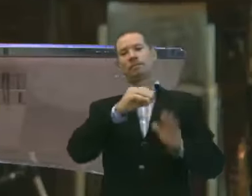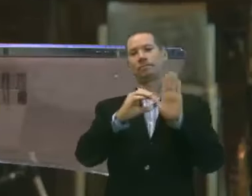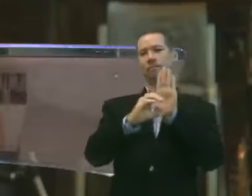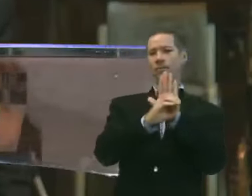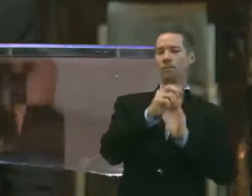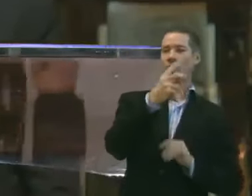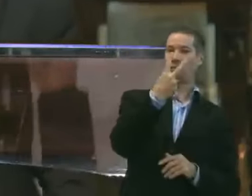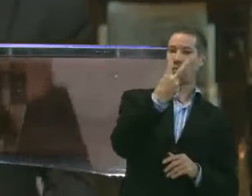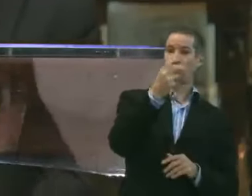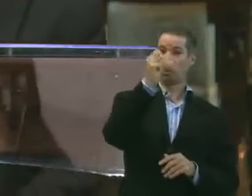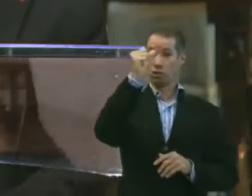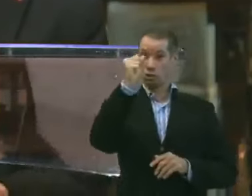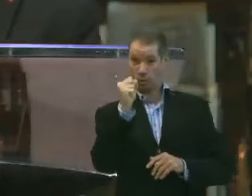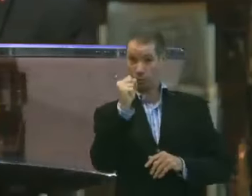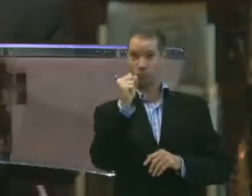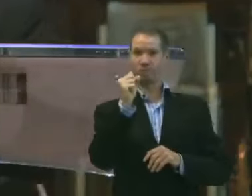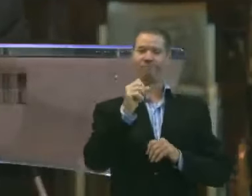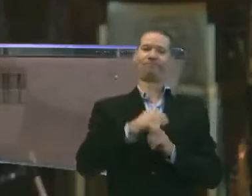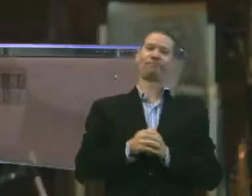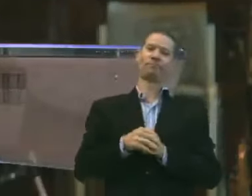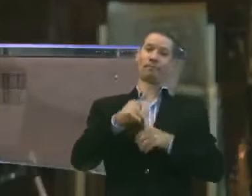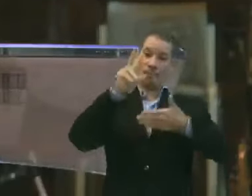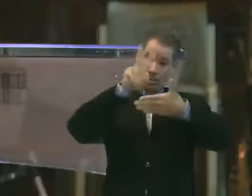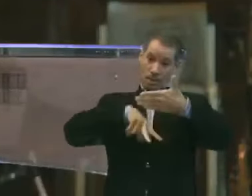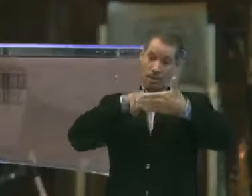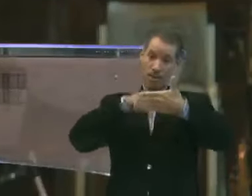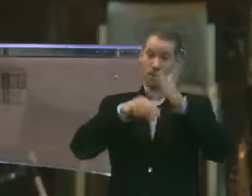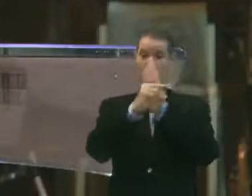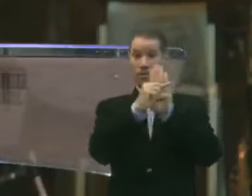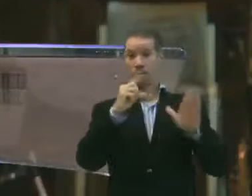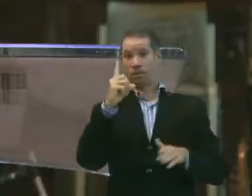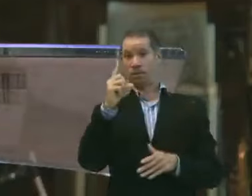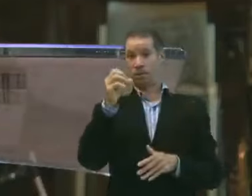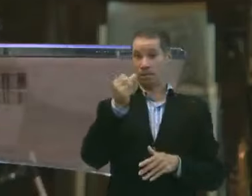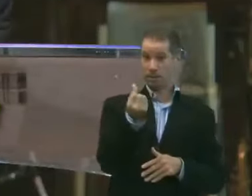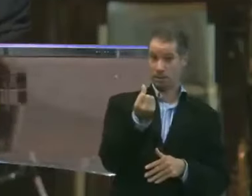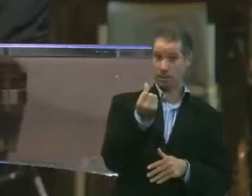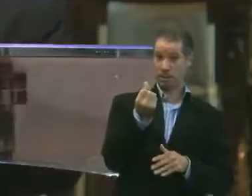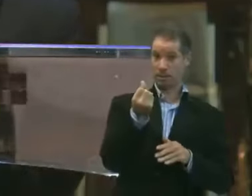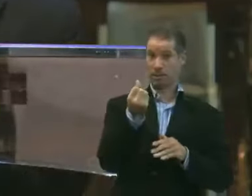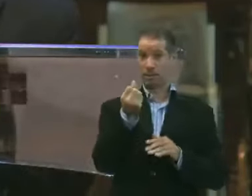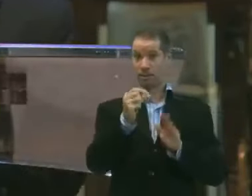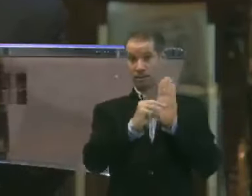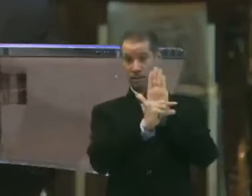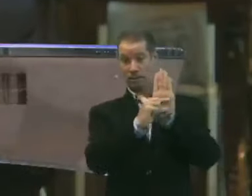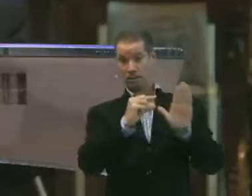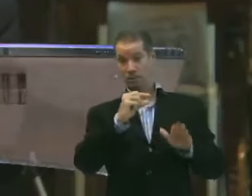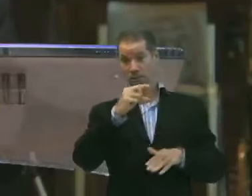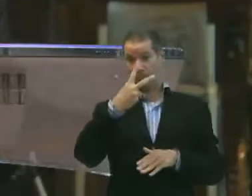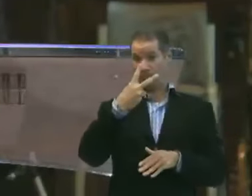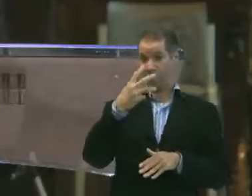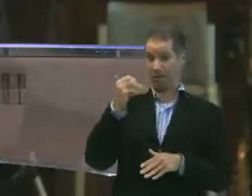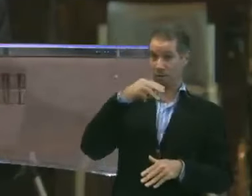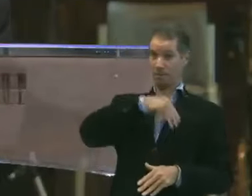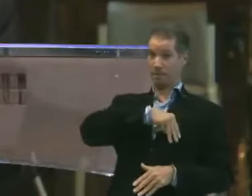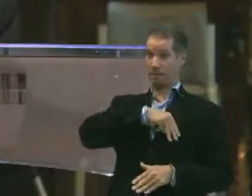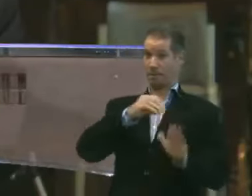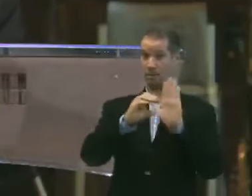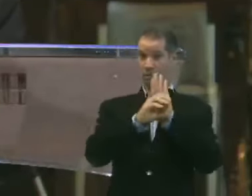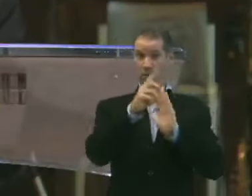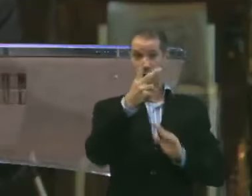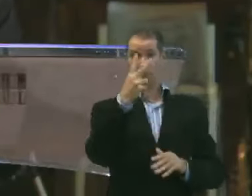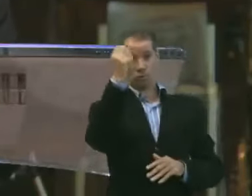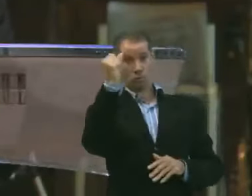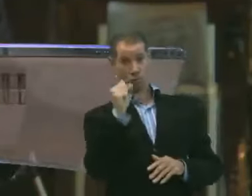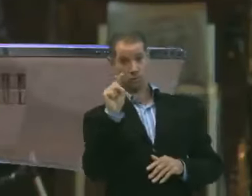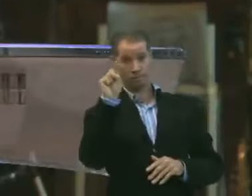28. Nós vamos ler do versículo 16 ao versículo 20. Mateus, capítulo 28,